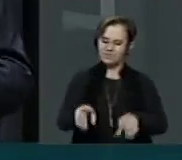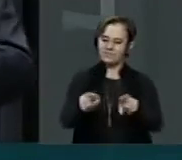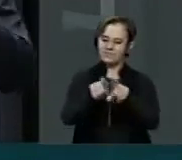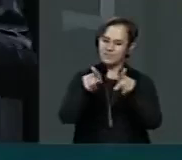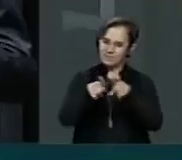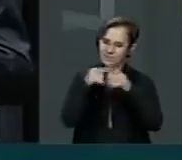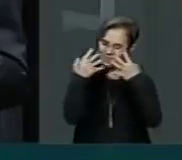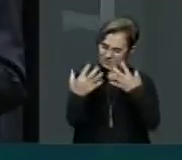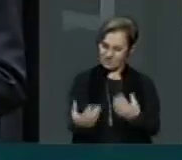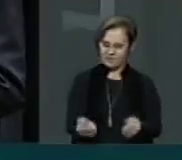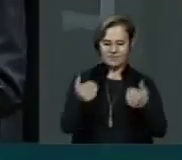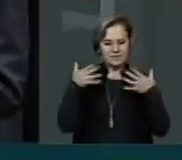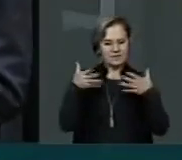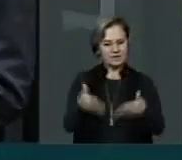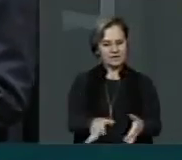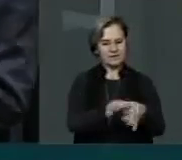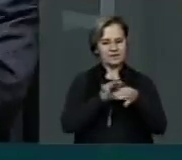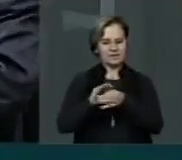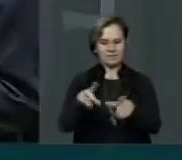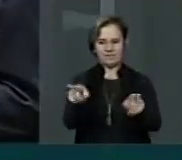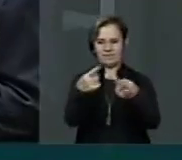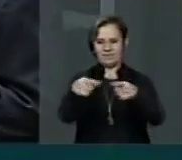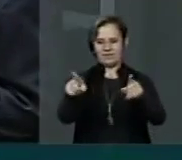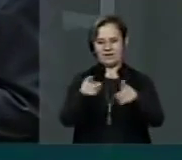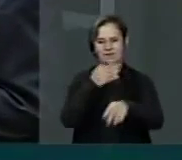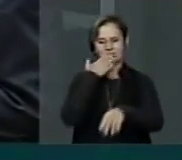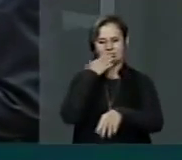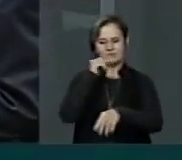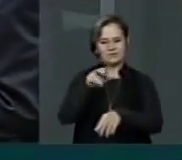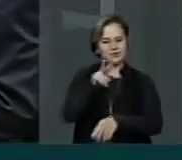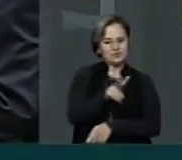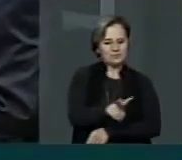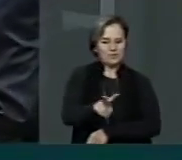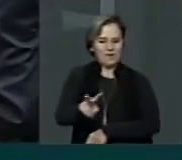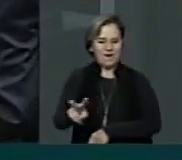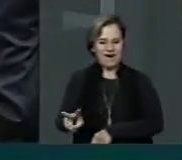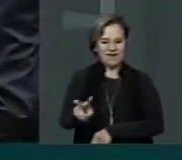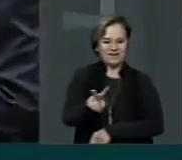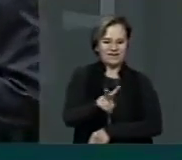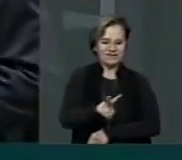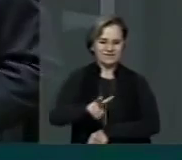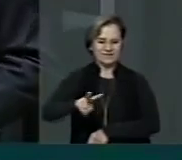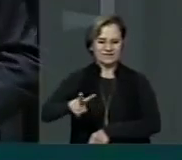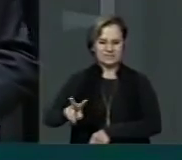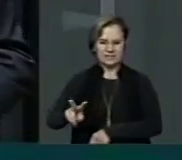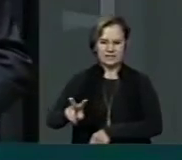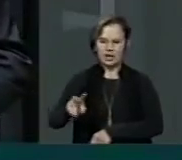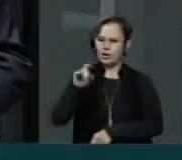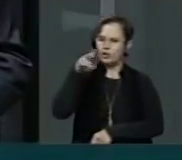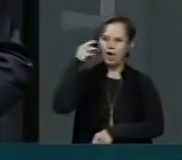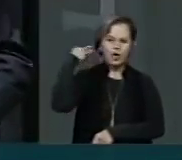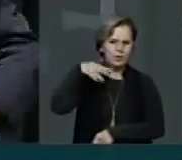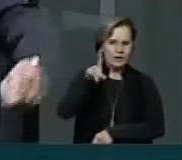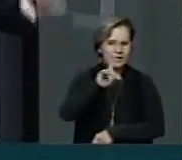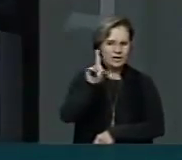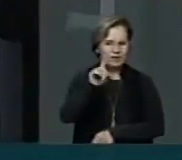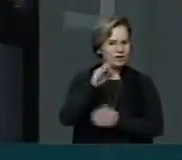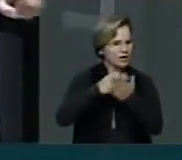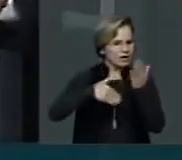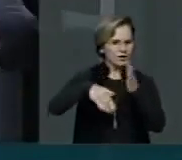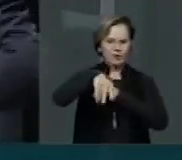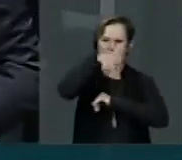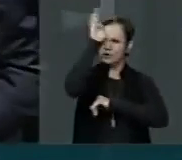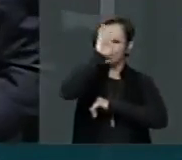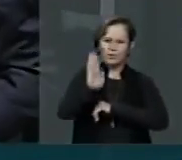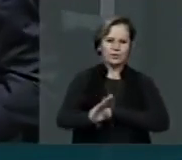aderisse a esse estilo musical. E não é só no Maranhão, em Brasília o reggae é muito forte, em Salvador,